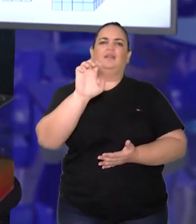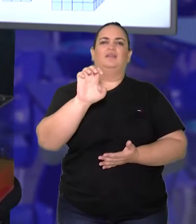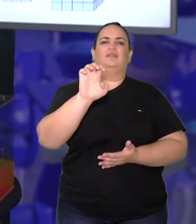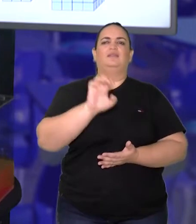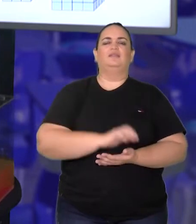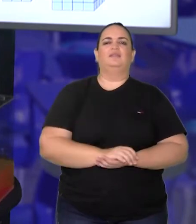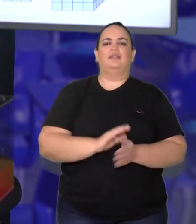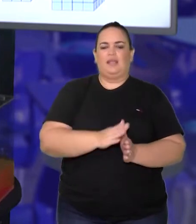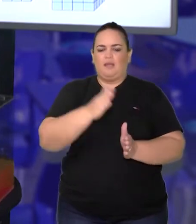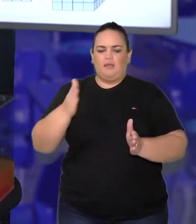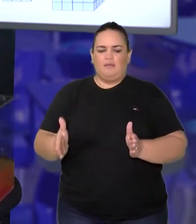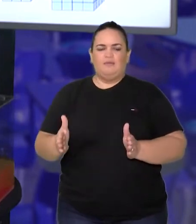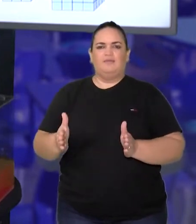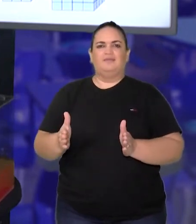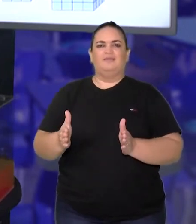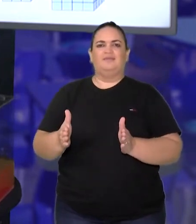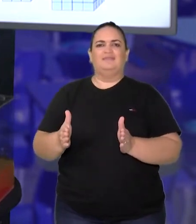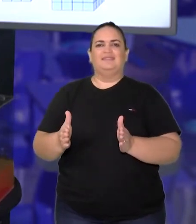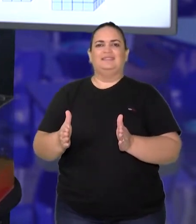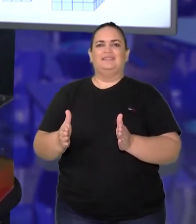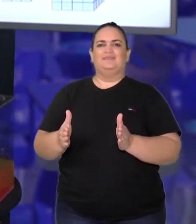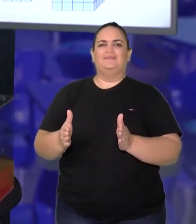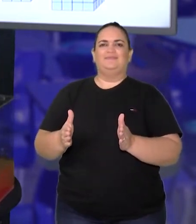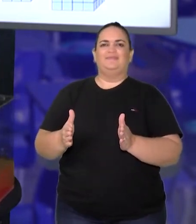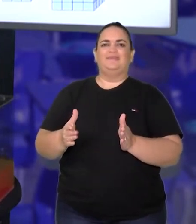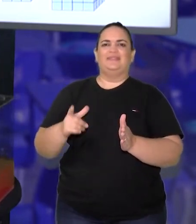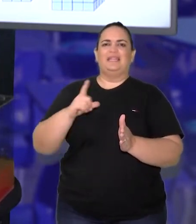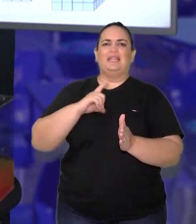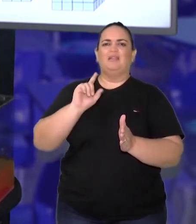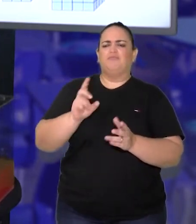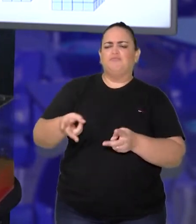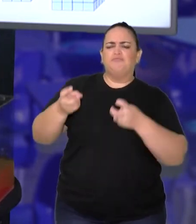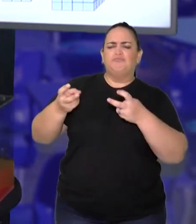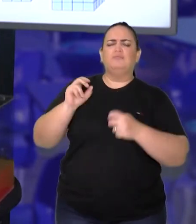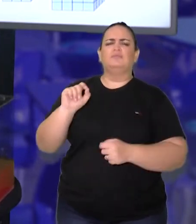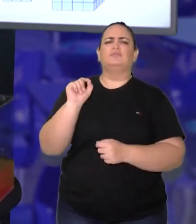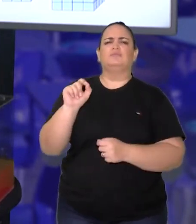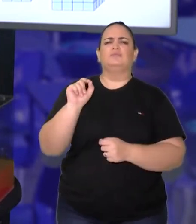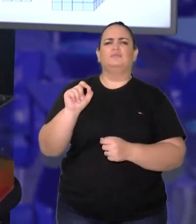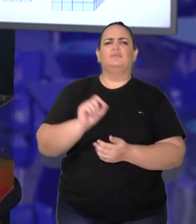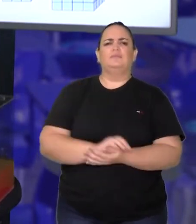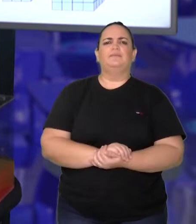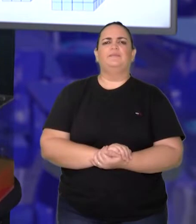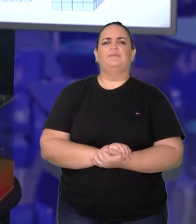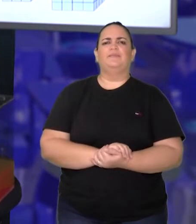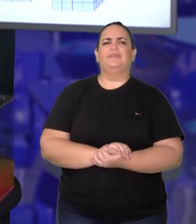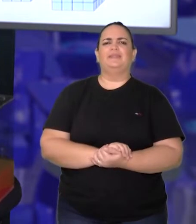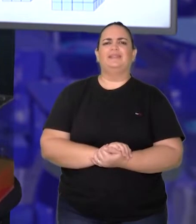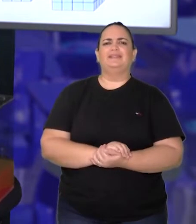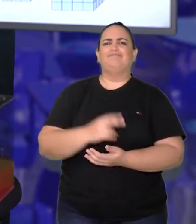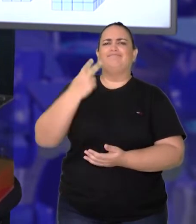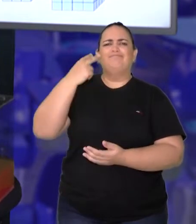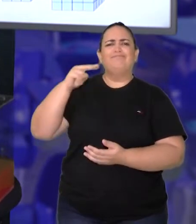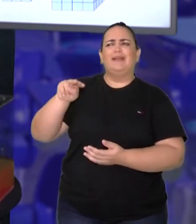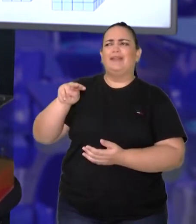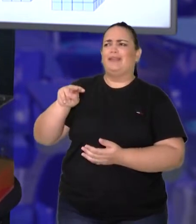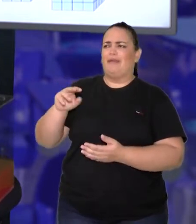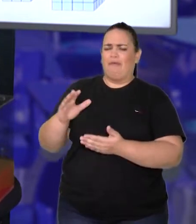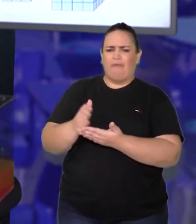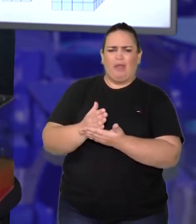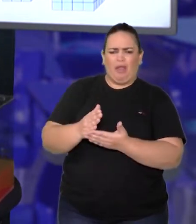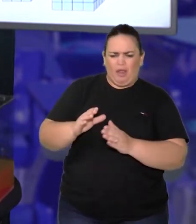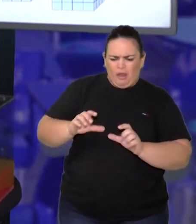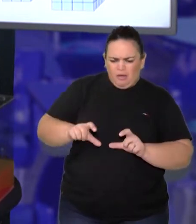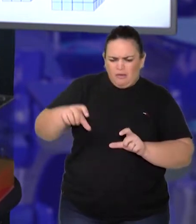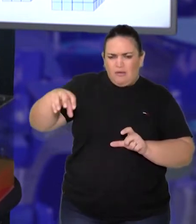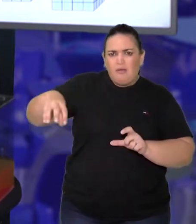adiante, aparentemente aqui a gente tendo essa percepção dessa vista, a gente não está verificando alguns cubos, porém,